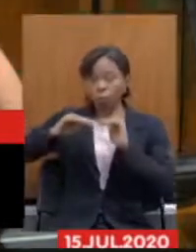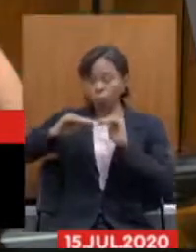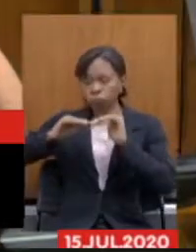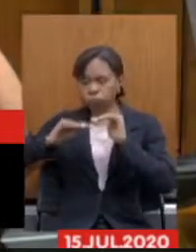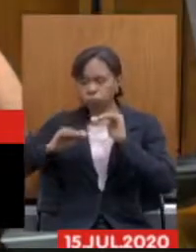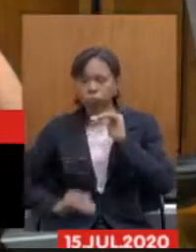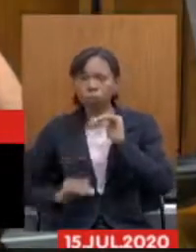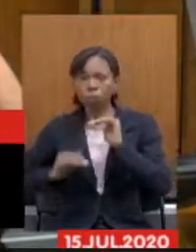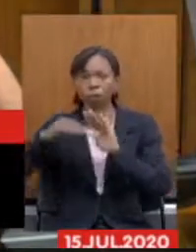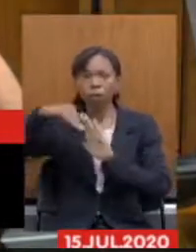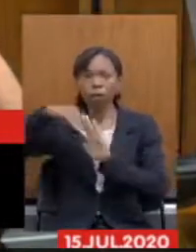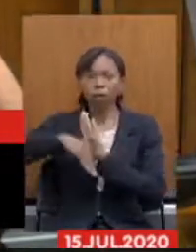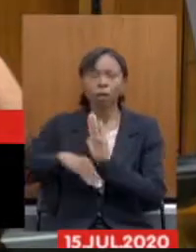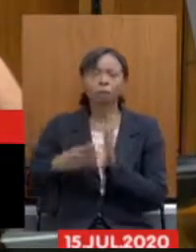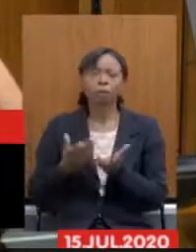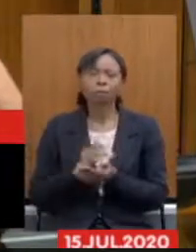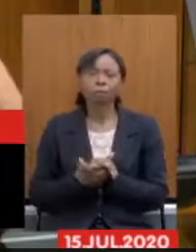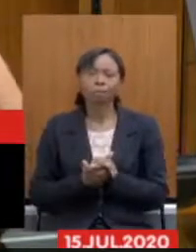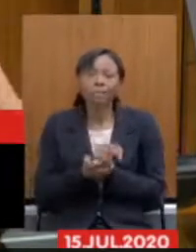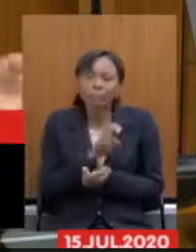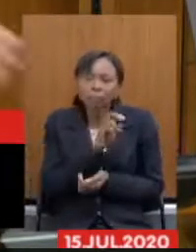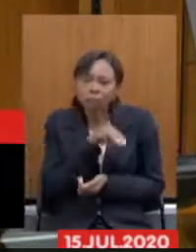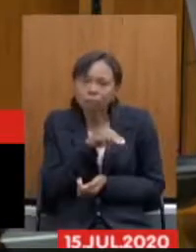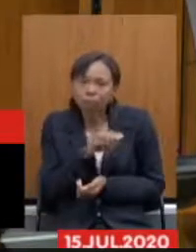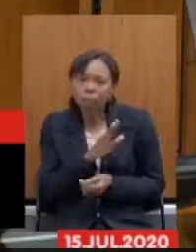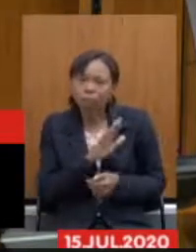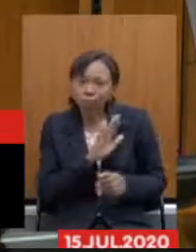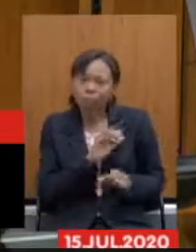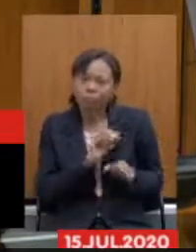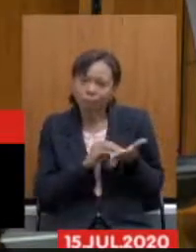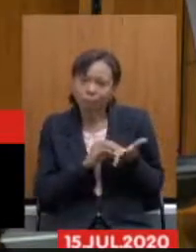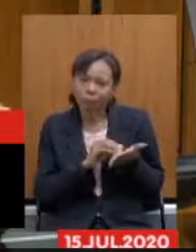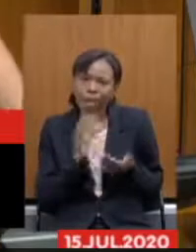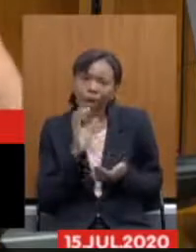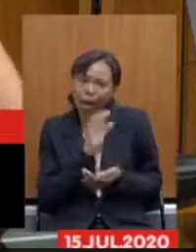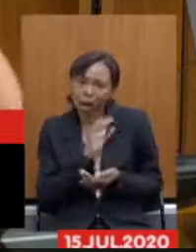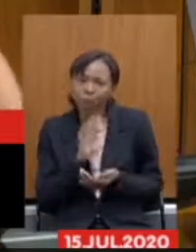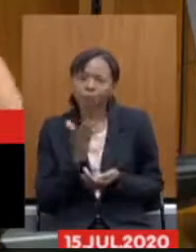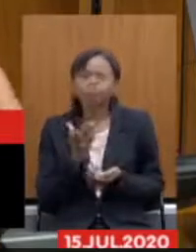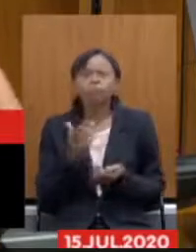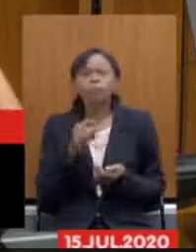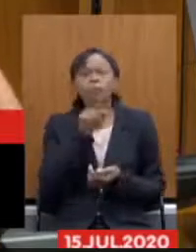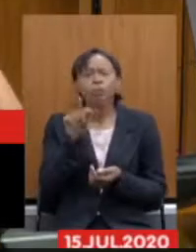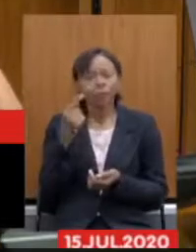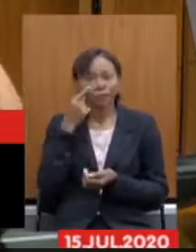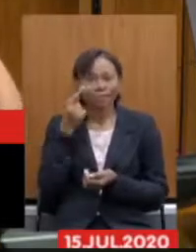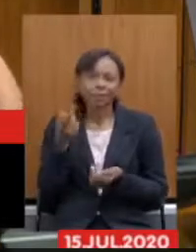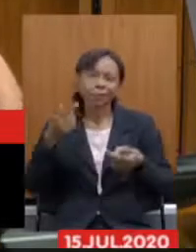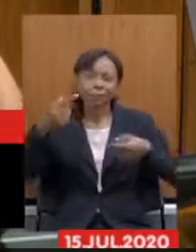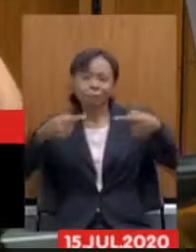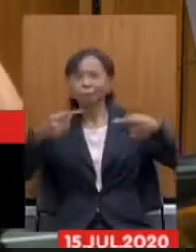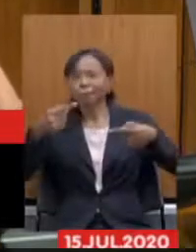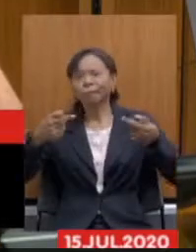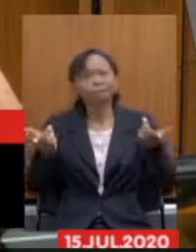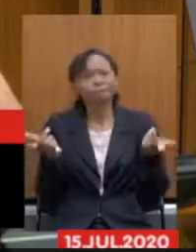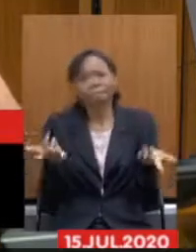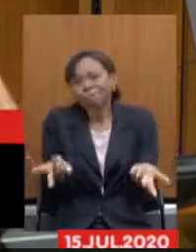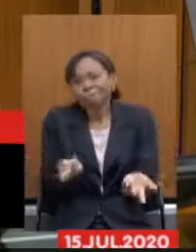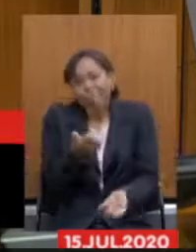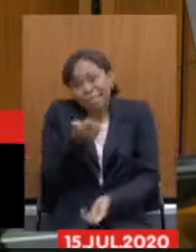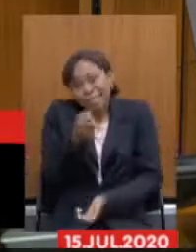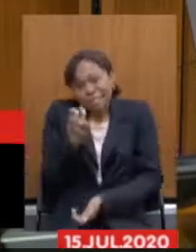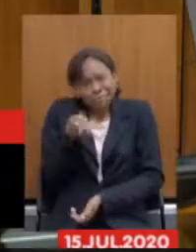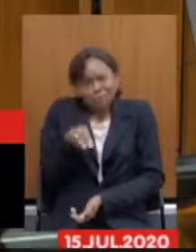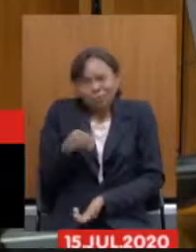já falta cinco minutos então vou agilizar aqui pessoal então assim você já vê que no próprio debate você não consegue nesses 15 minutos